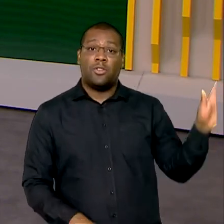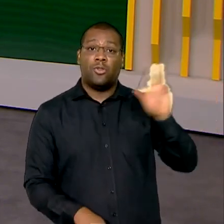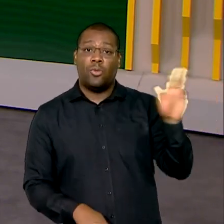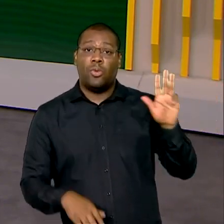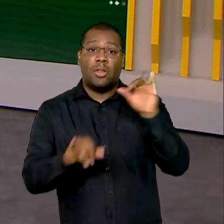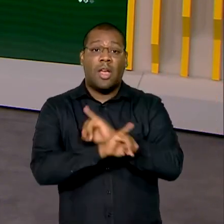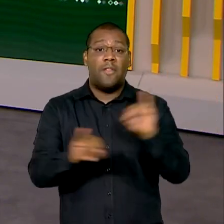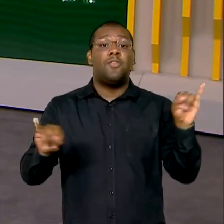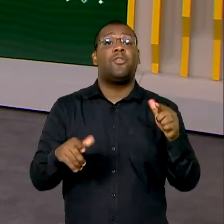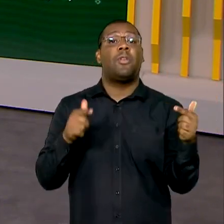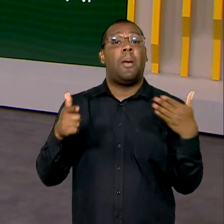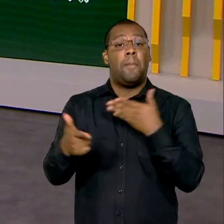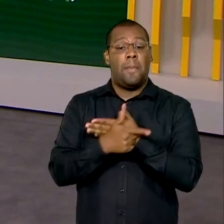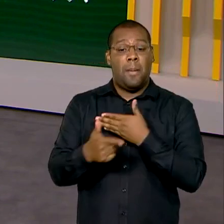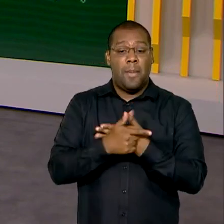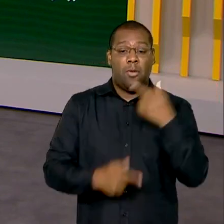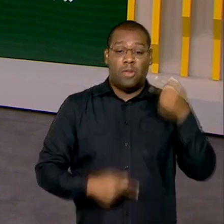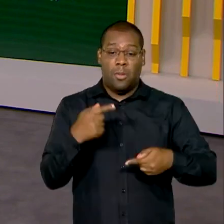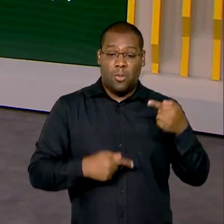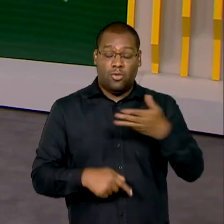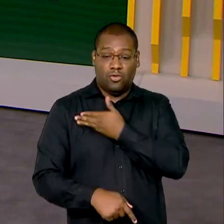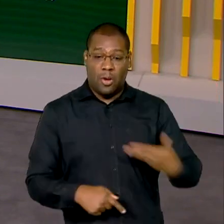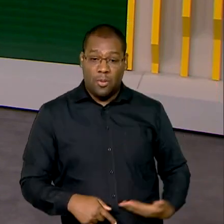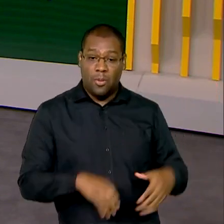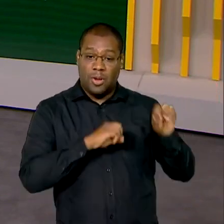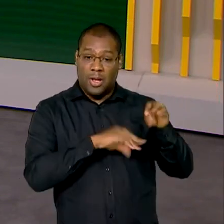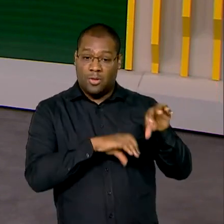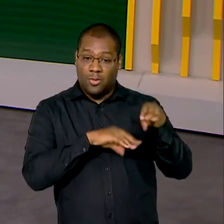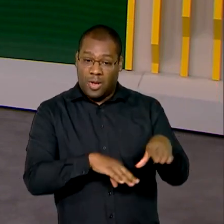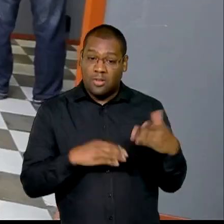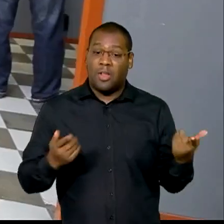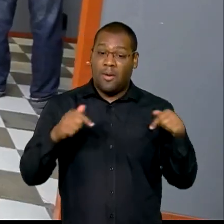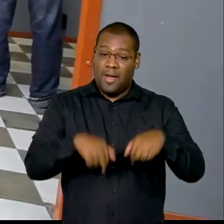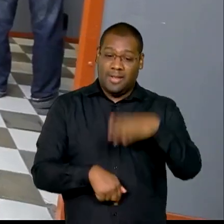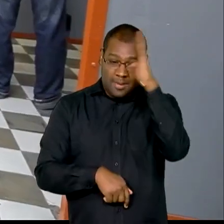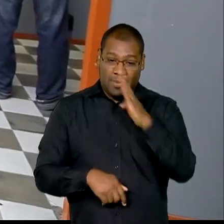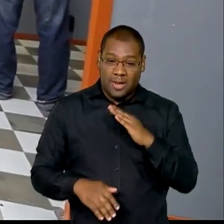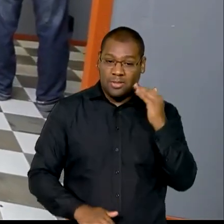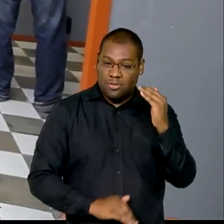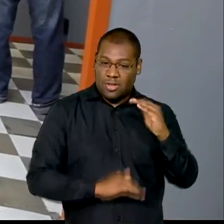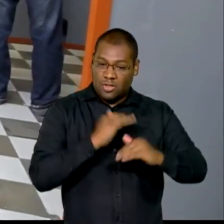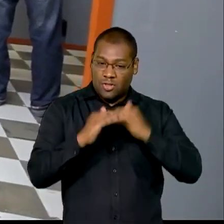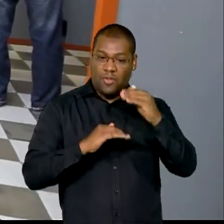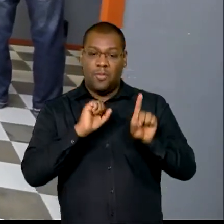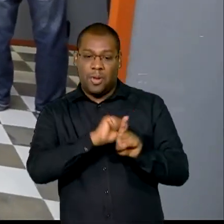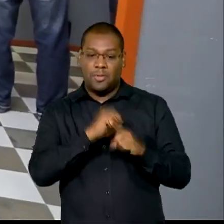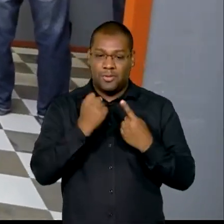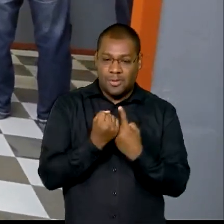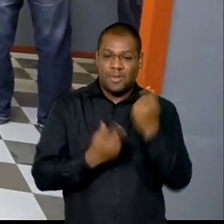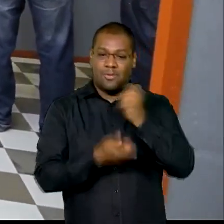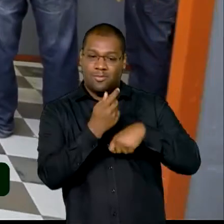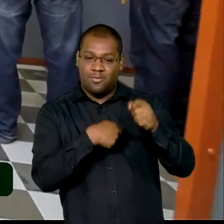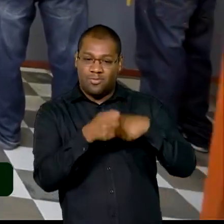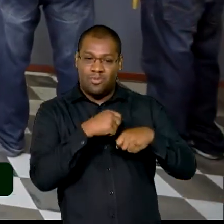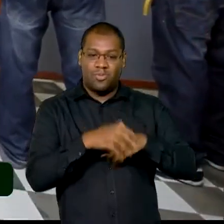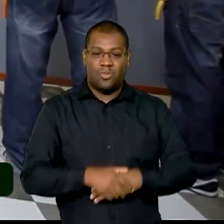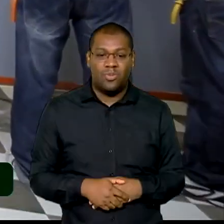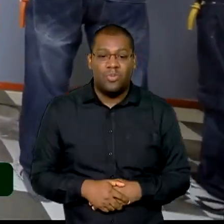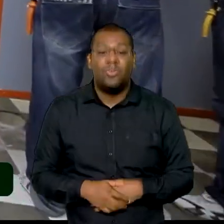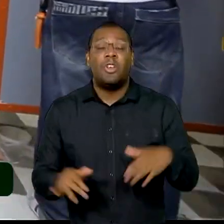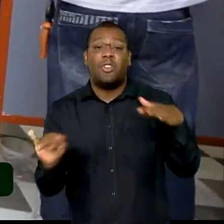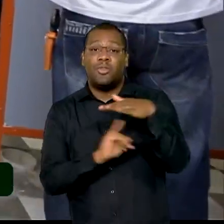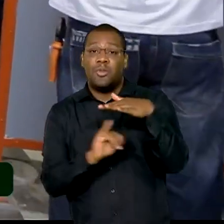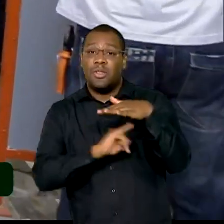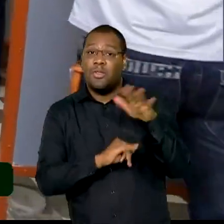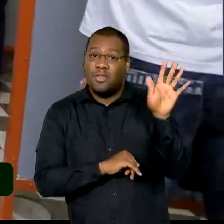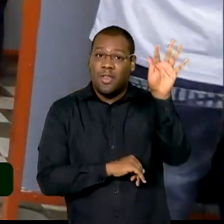para o país ter um salto de igualidade econômica e social. Quando todos os institutos estiverem em pleno